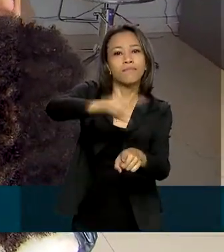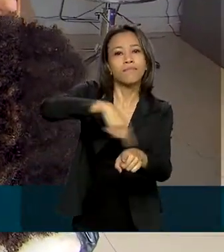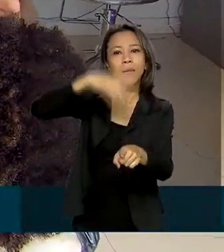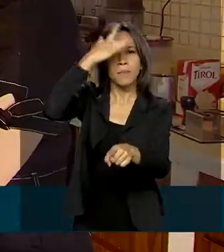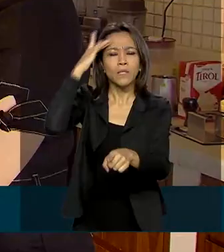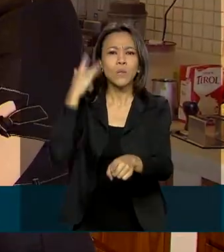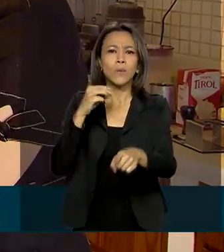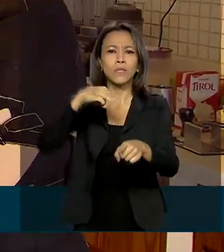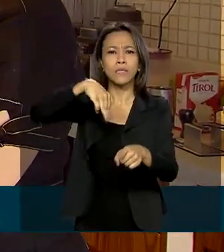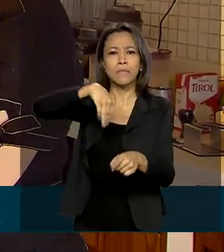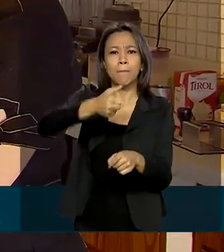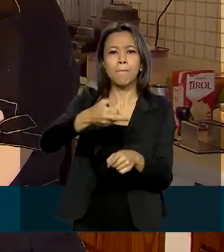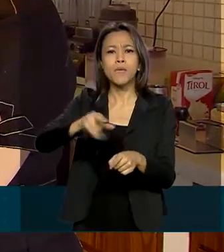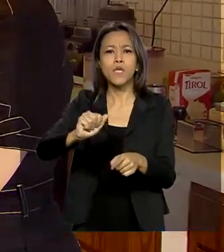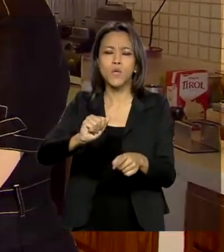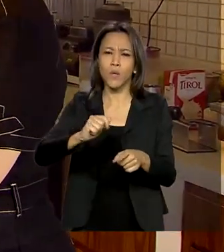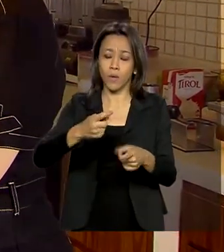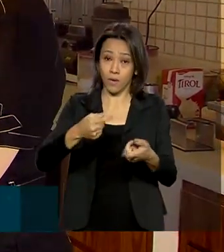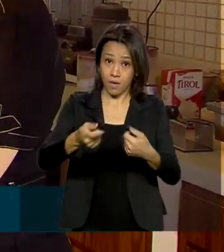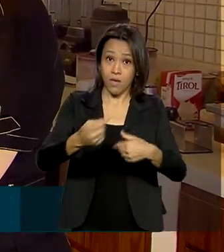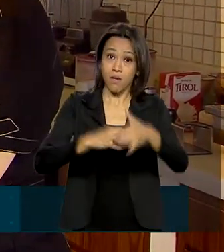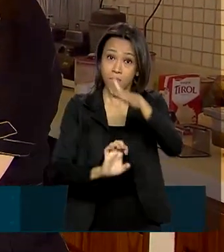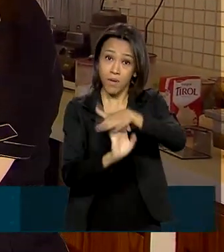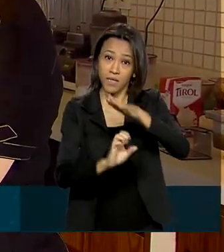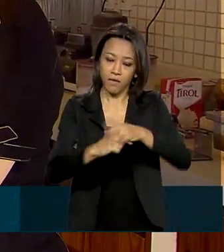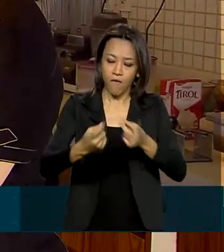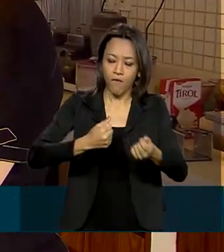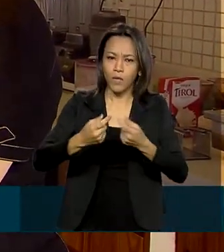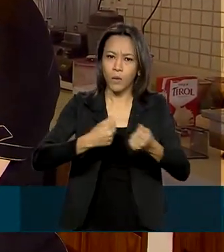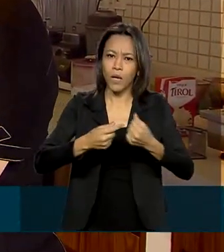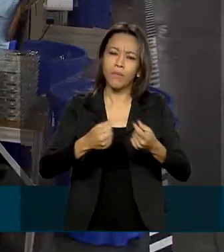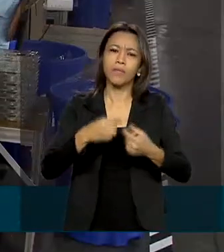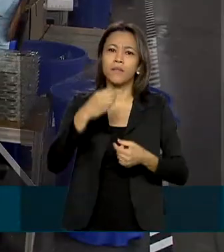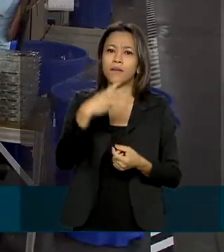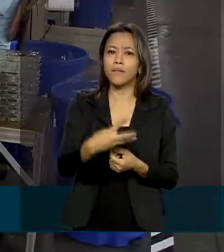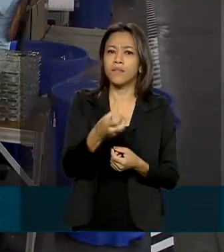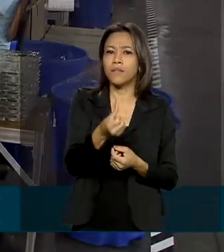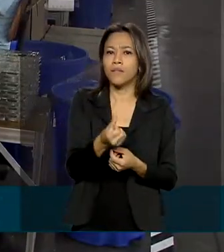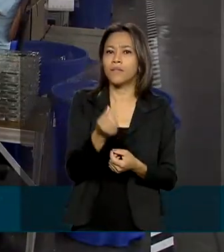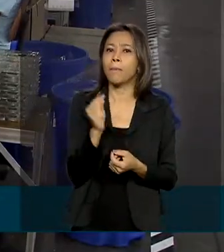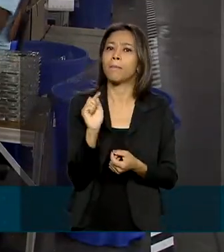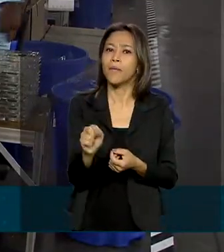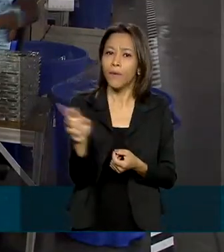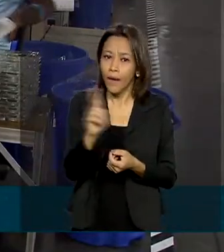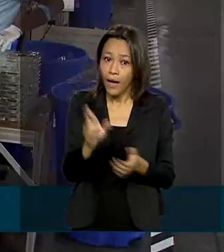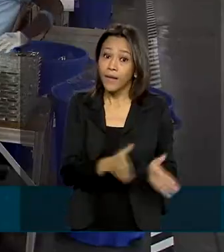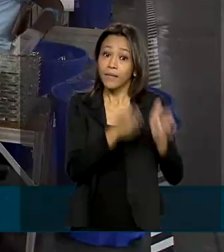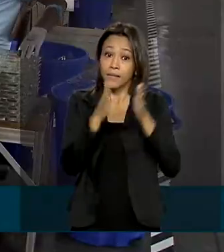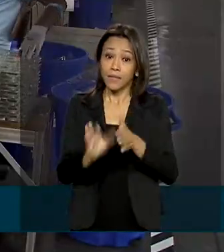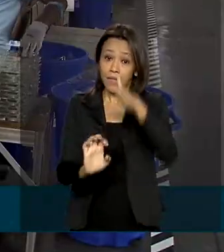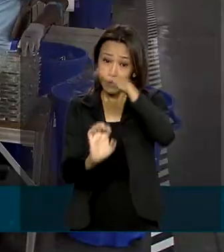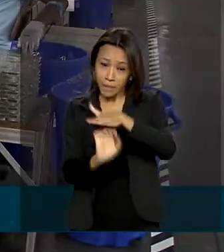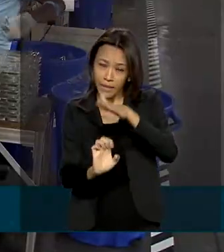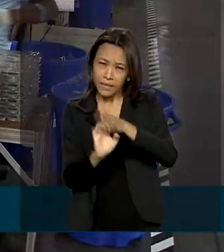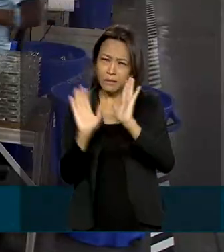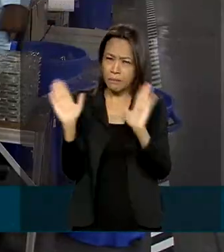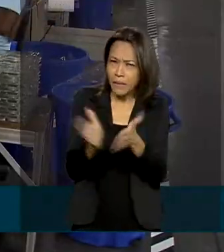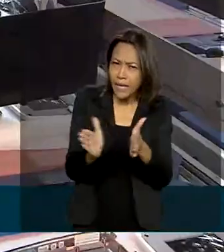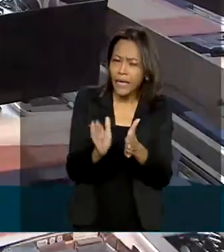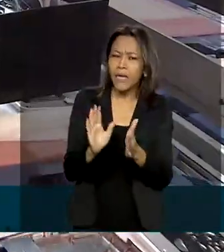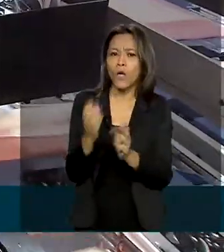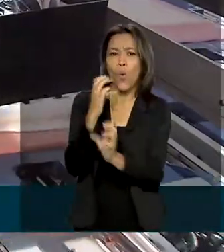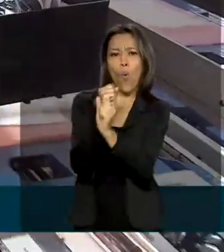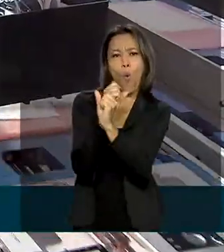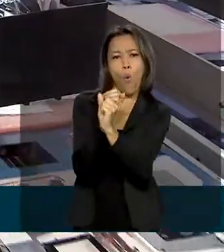microempresas com faturamento de até 360 mil reais ao ano e empresas de pequeno porte com faturamento de